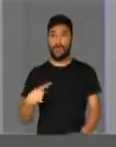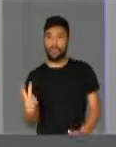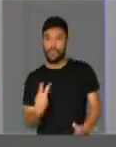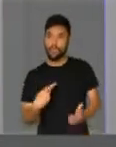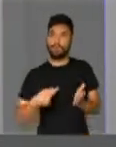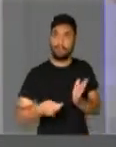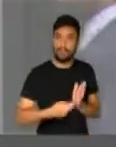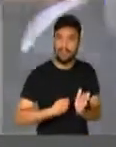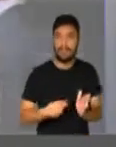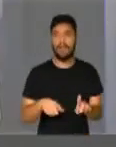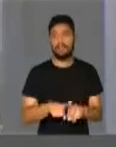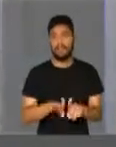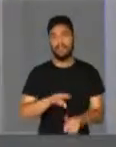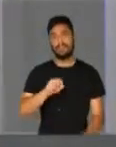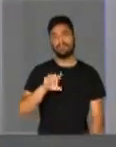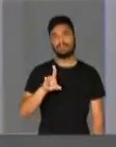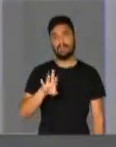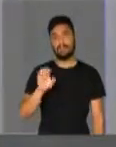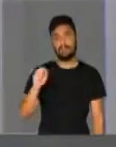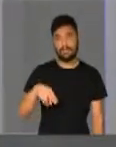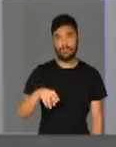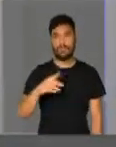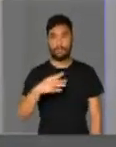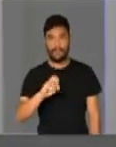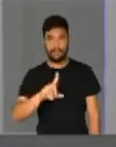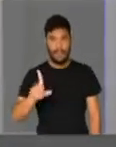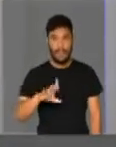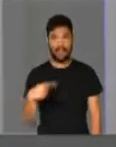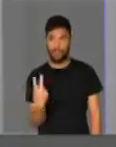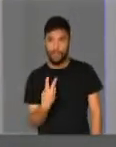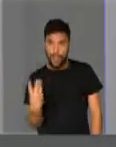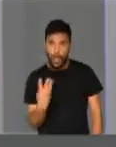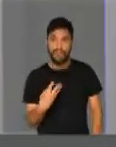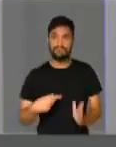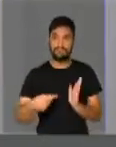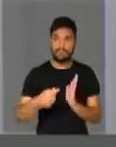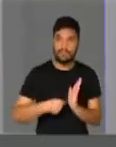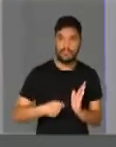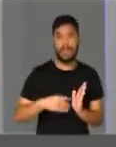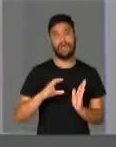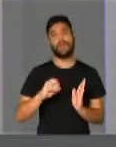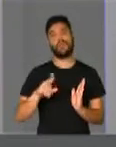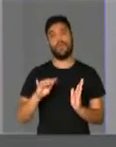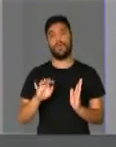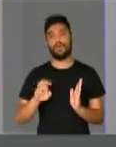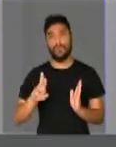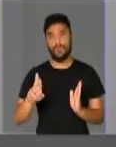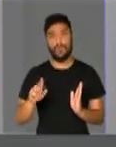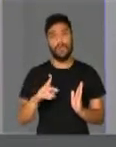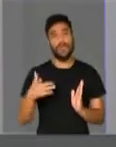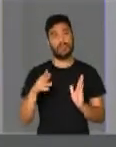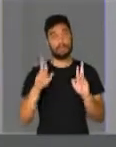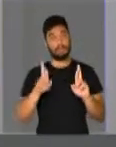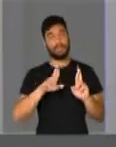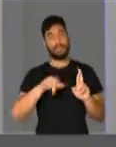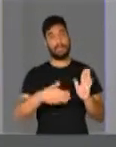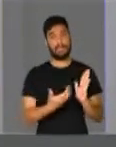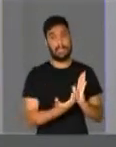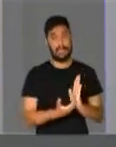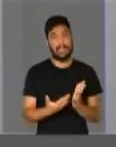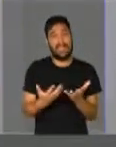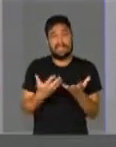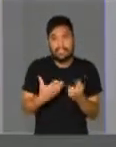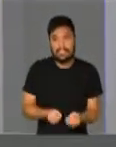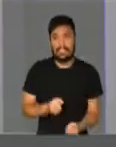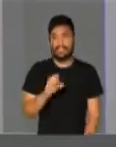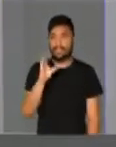comigo também, deputado Sanderson, do PSL, que vão assinar como coautores. Esperamos que essa casa acolha